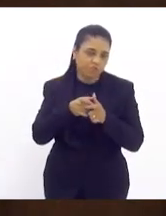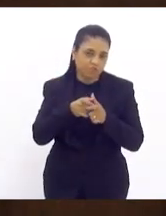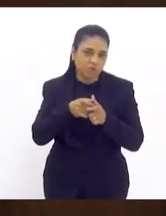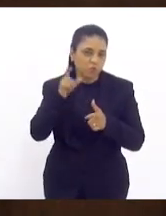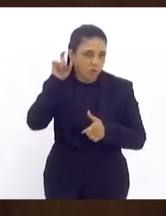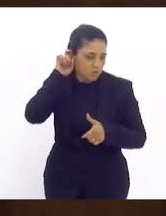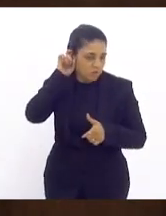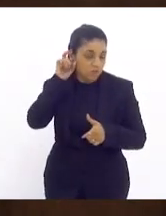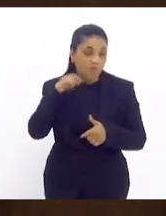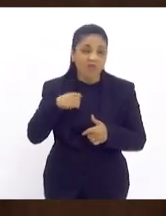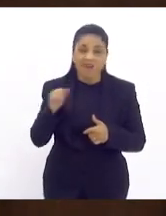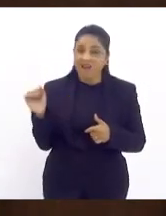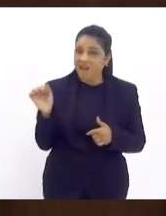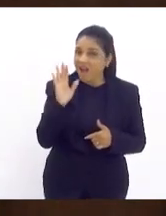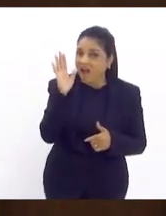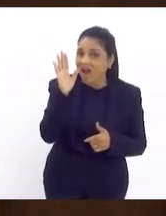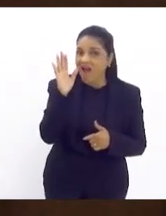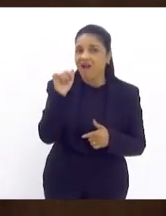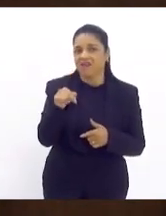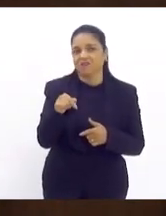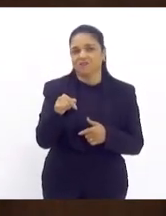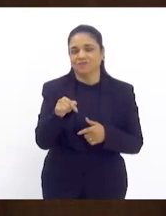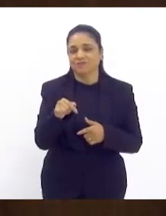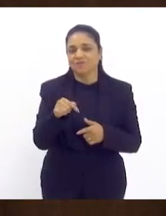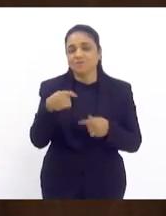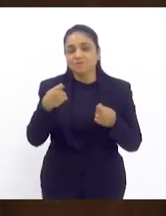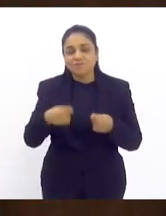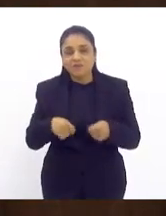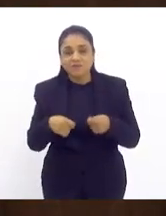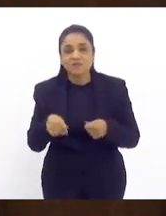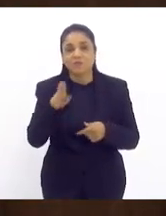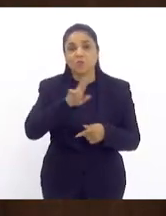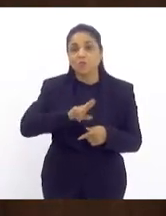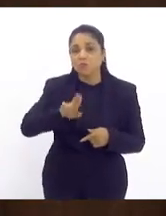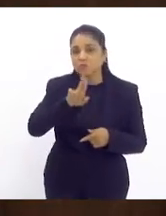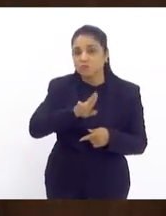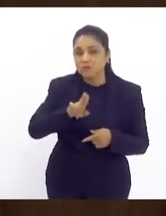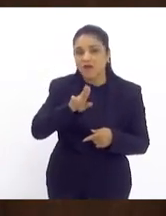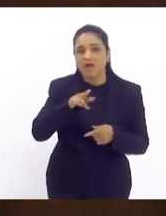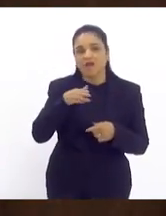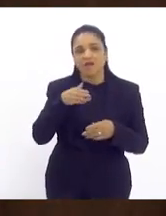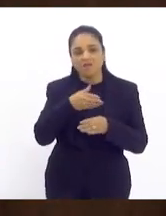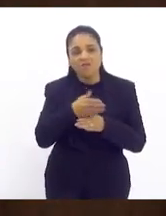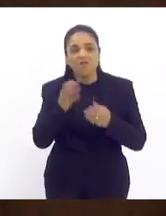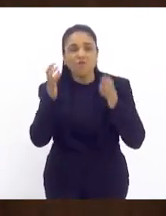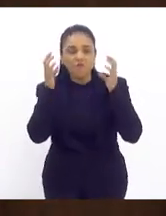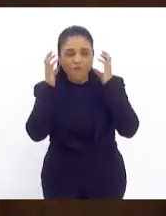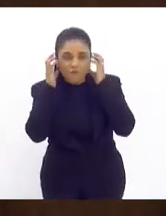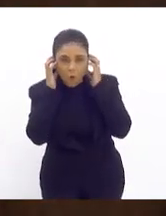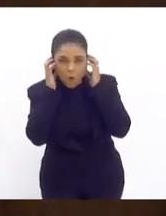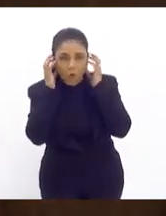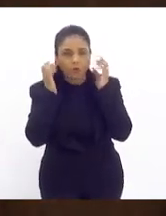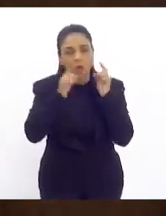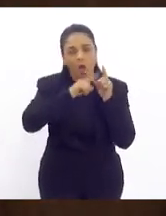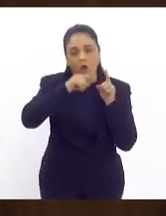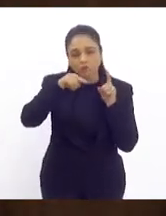porque as próteses são muito caras você para utilizar você tem que fazer frequentar uma fono fazer uma audimetria enfim